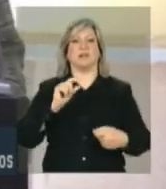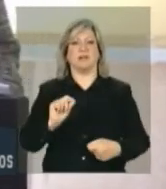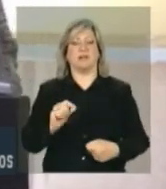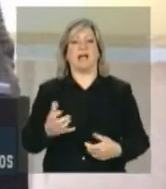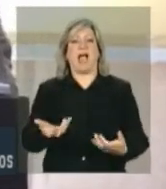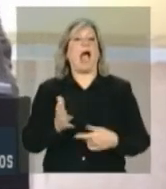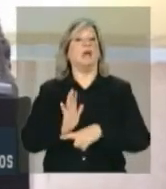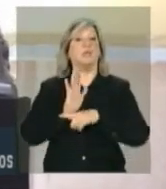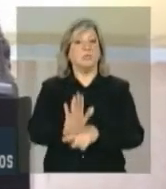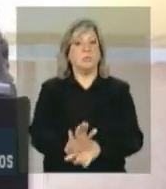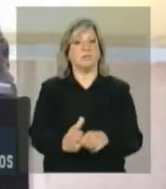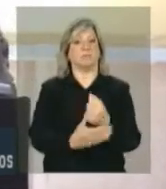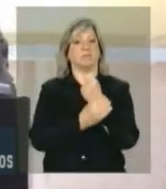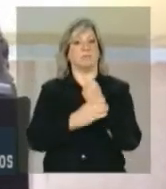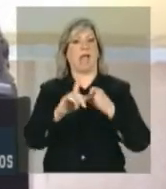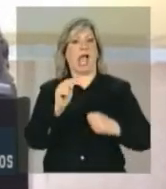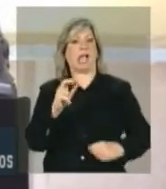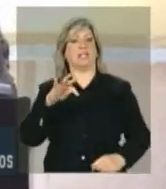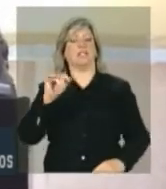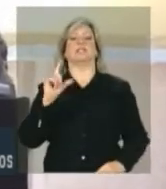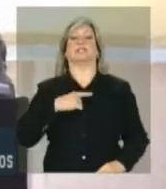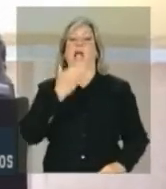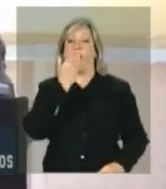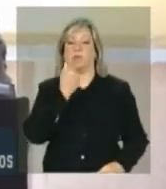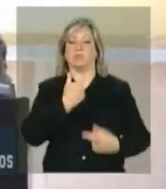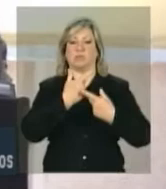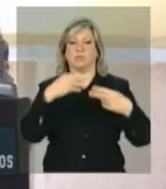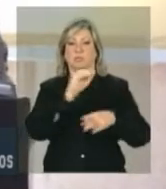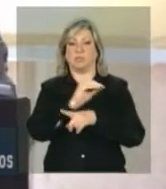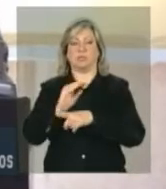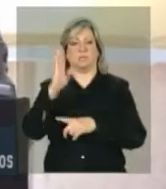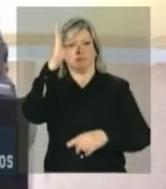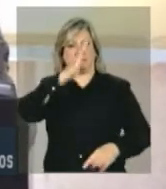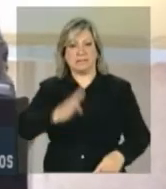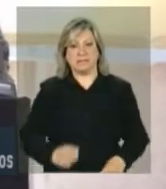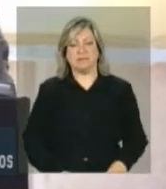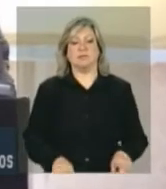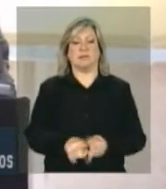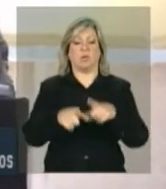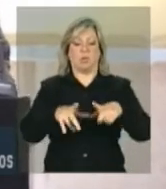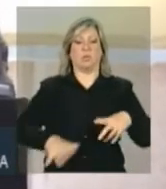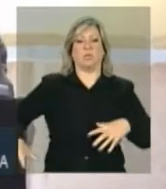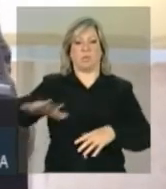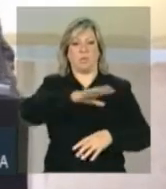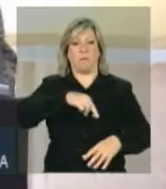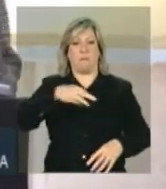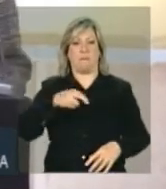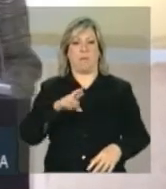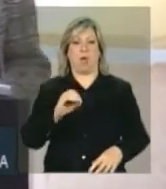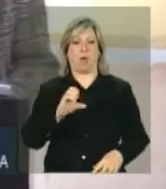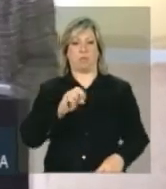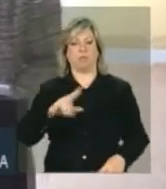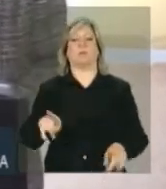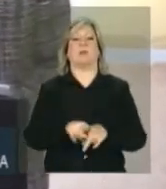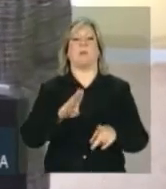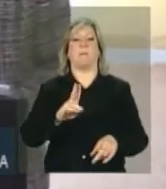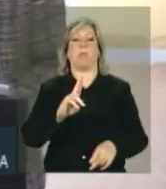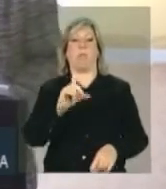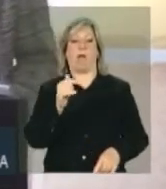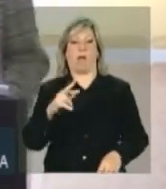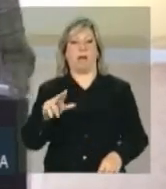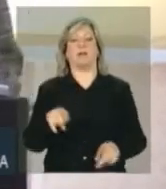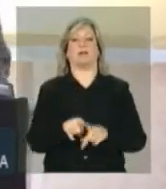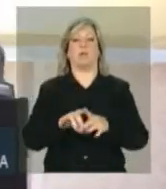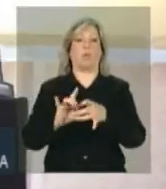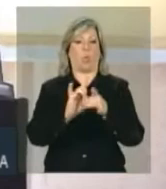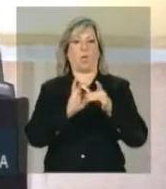garantir a segurança alimentar do Brasil, da região do Mercosul, da Bulgária e